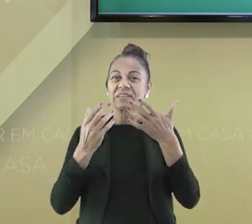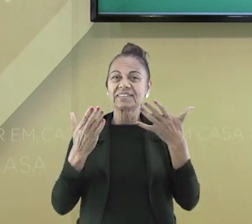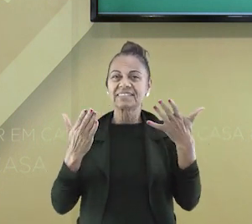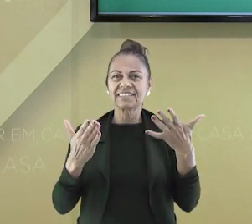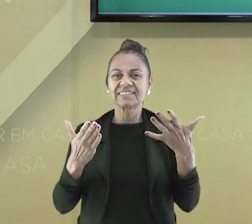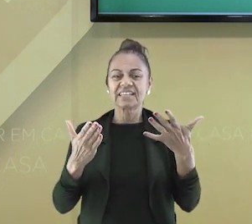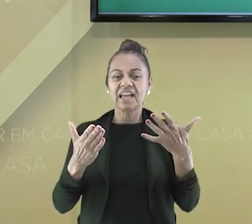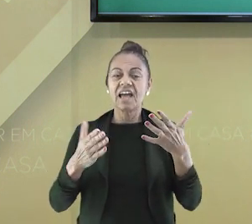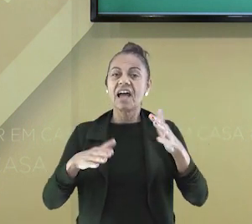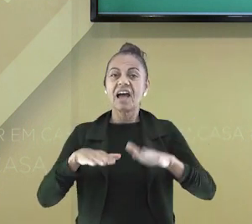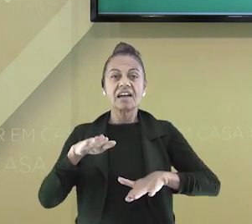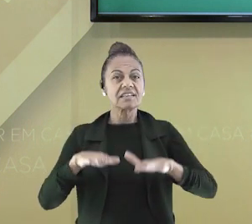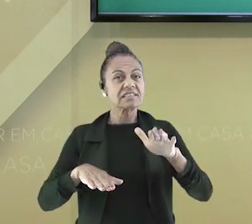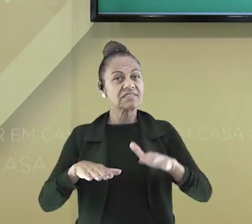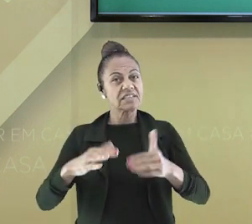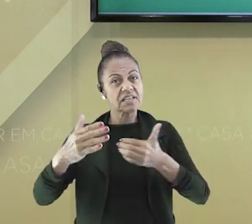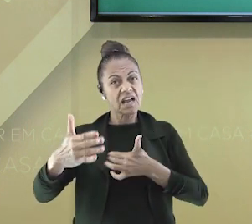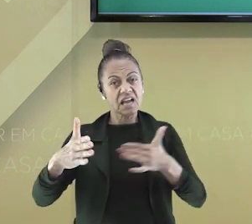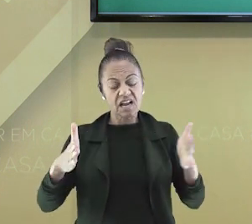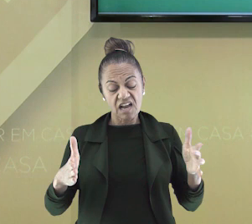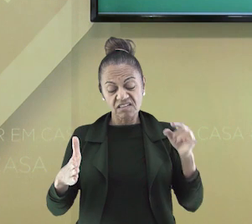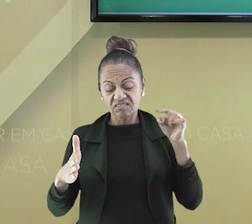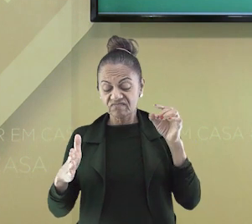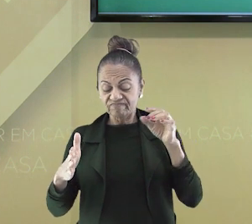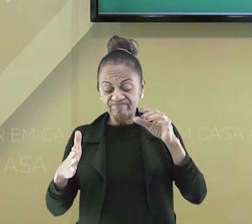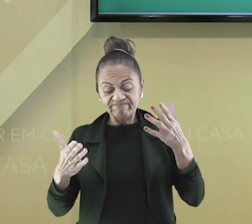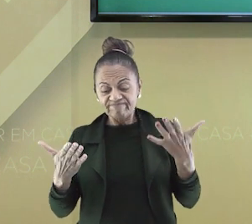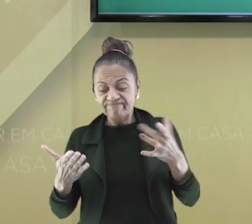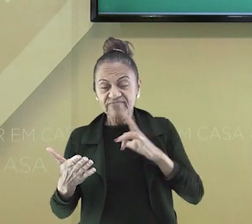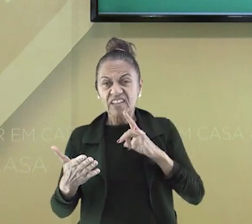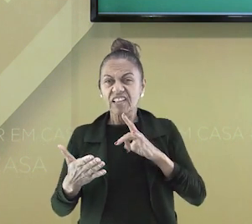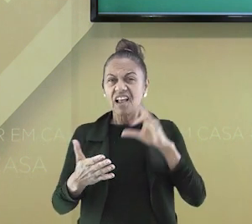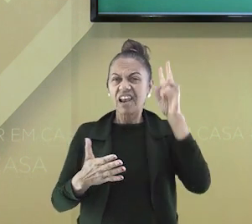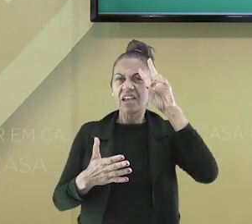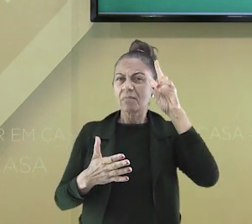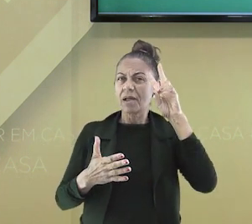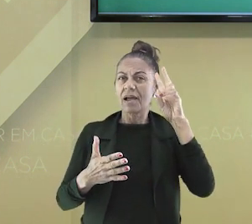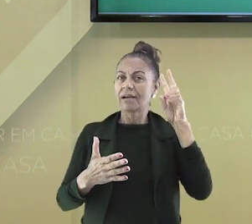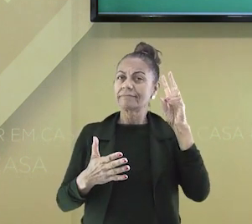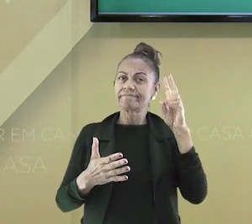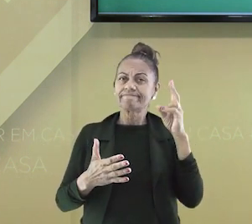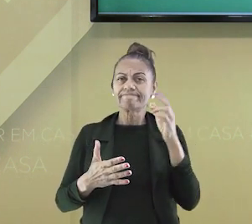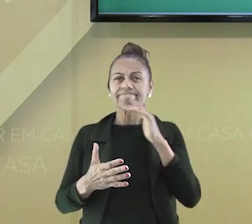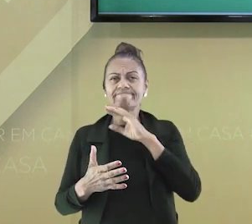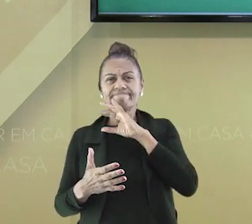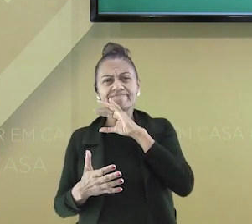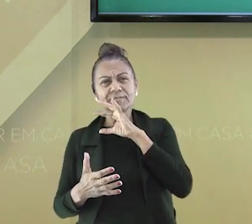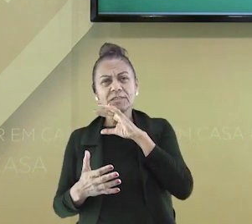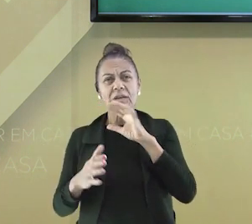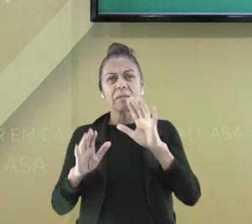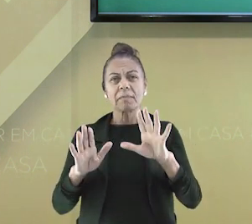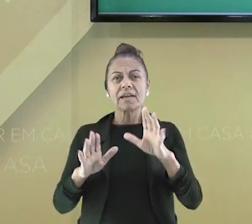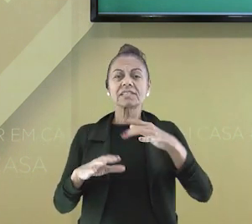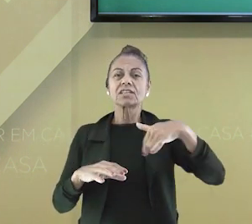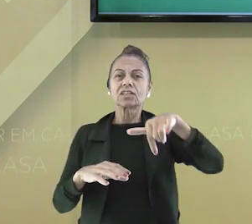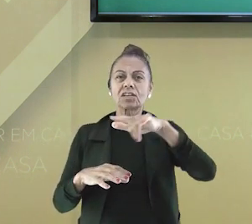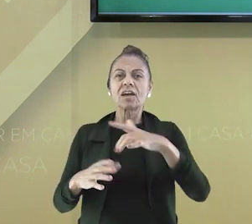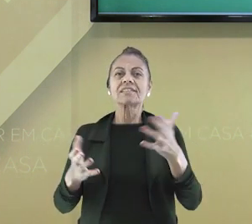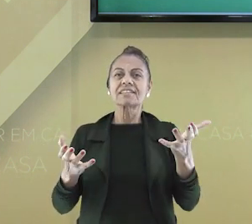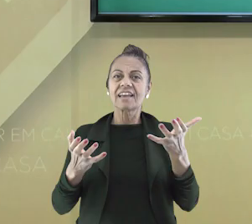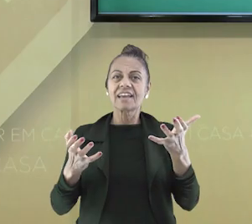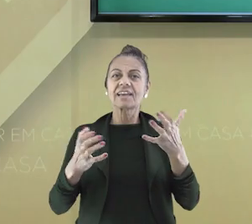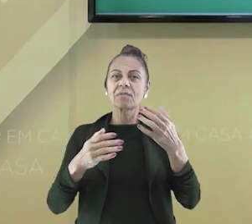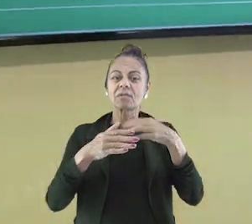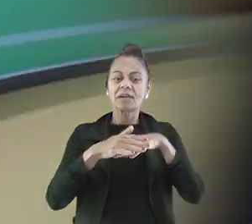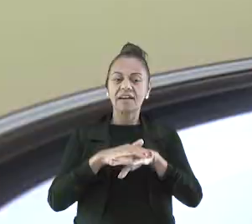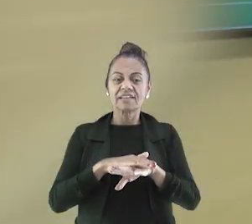coração só de lembrar. Algumas vezes a caixa não é formada só de lembranças boas, mas sim daquelas que gostaríamos de